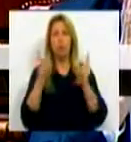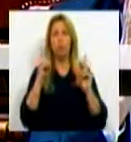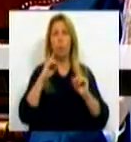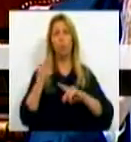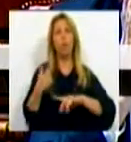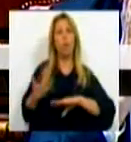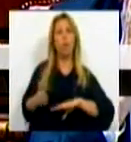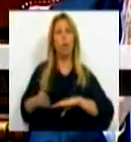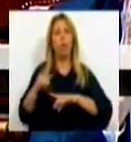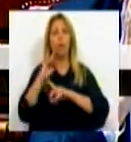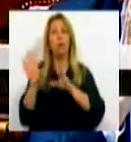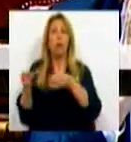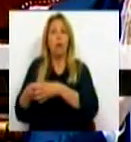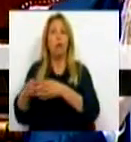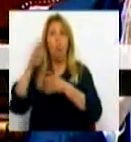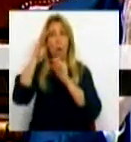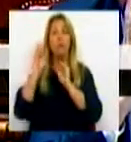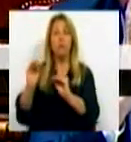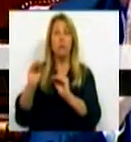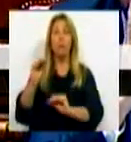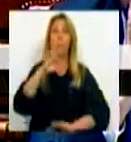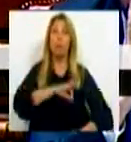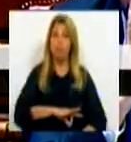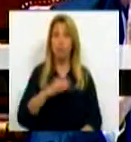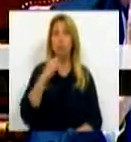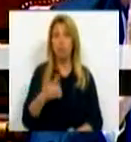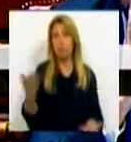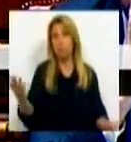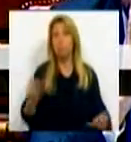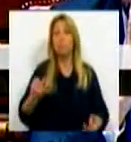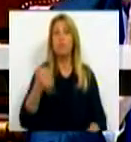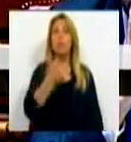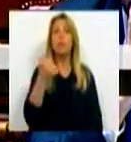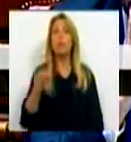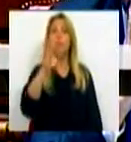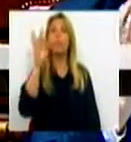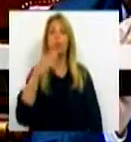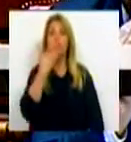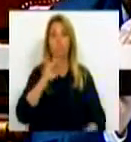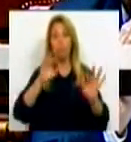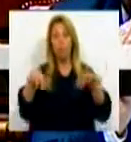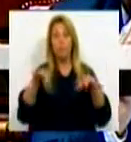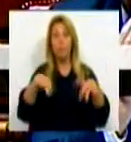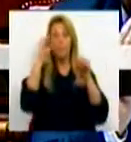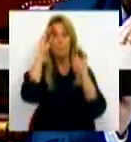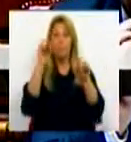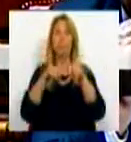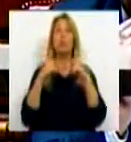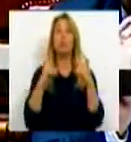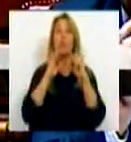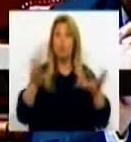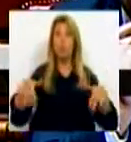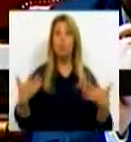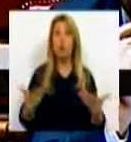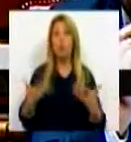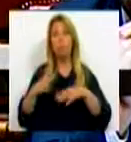o ensino profissional, tendo a possibilidade de que 50% dos alunos que concluem o ensino secundário o possam fazer